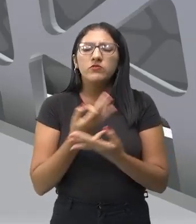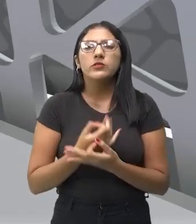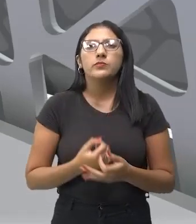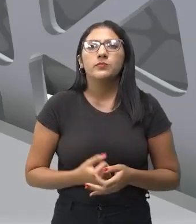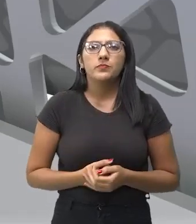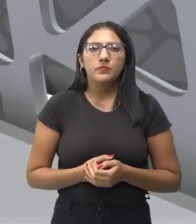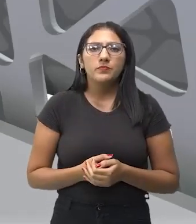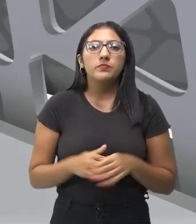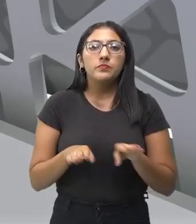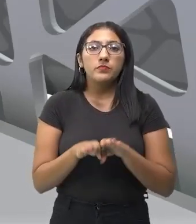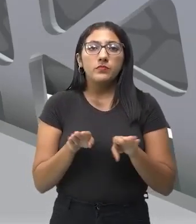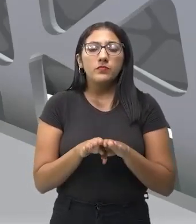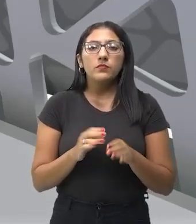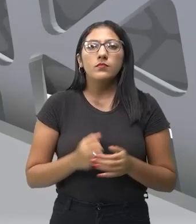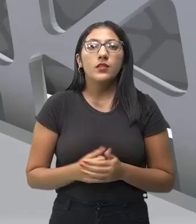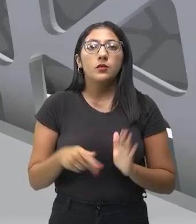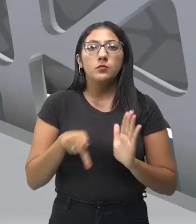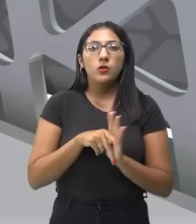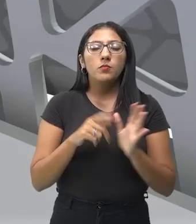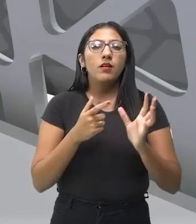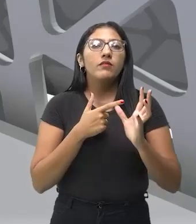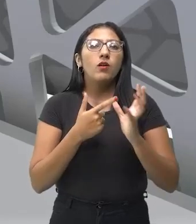Como é se diz? As vogais.